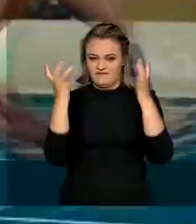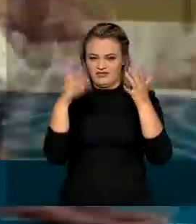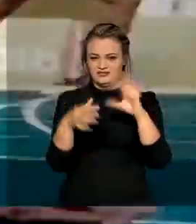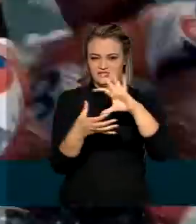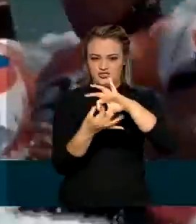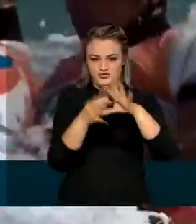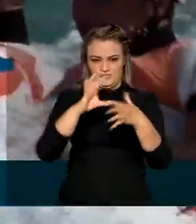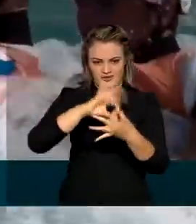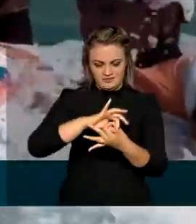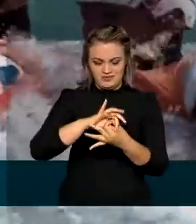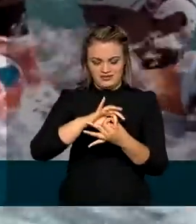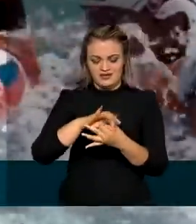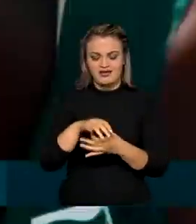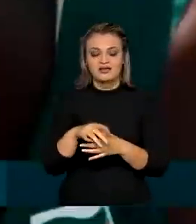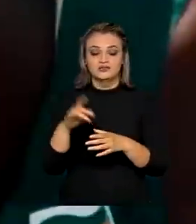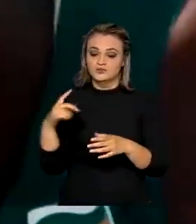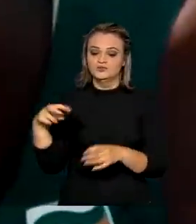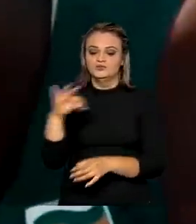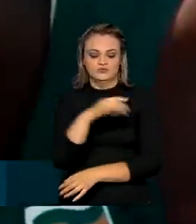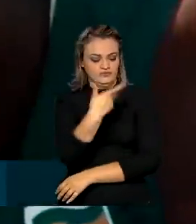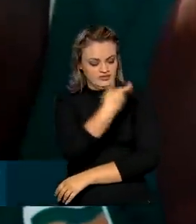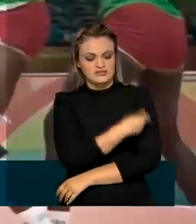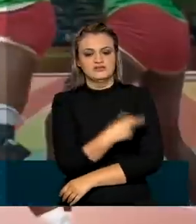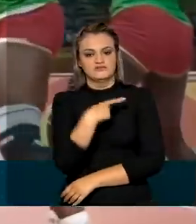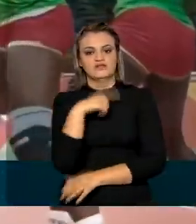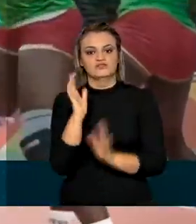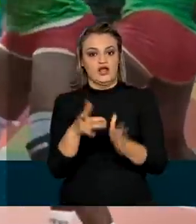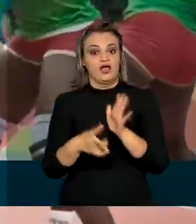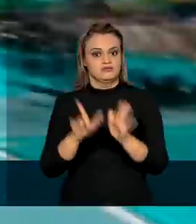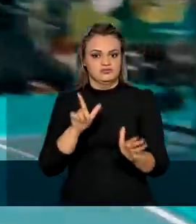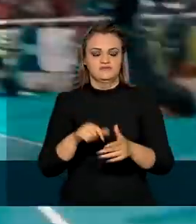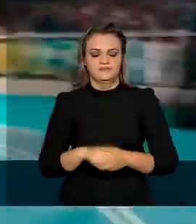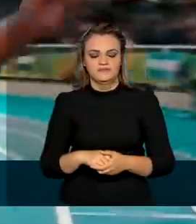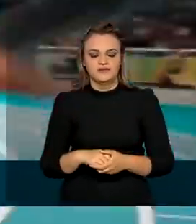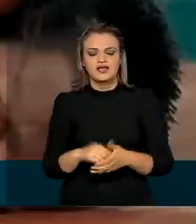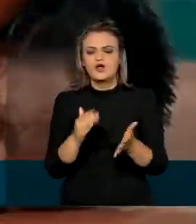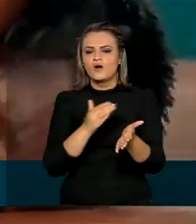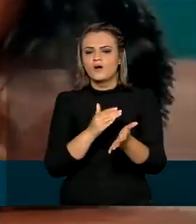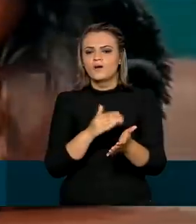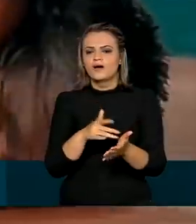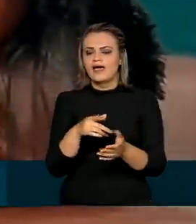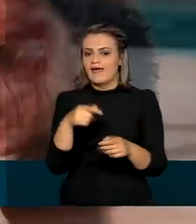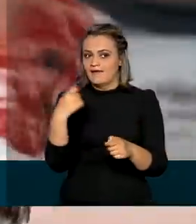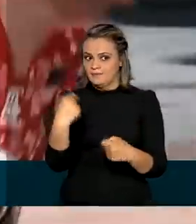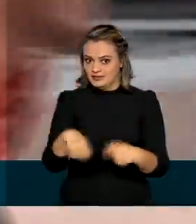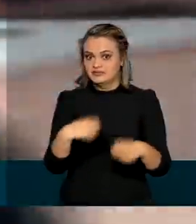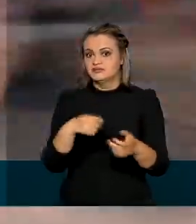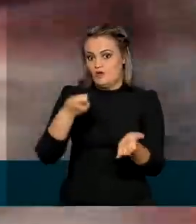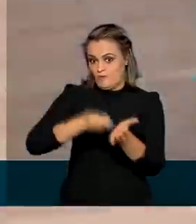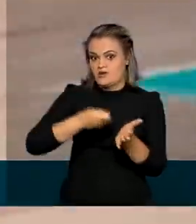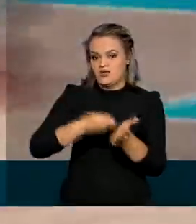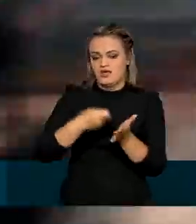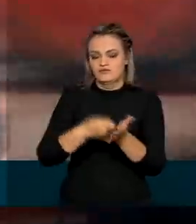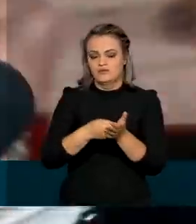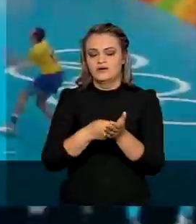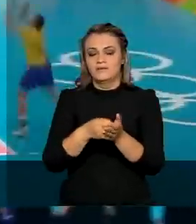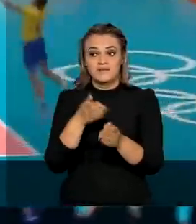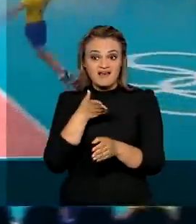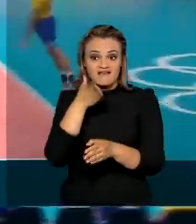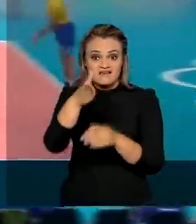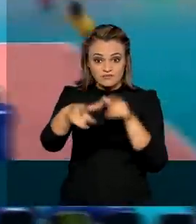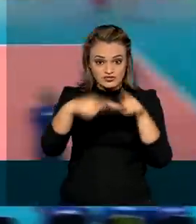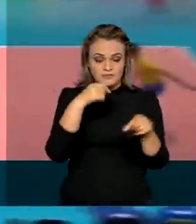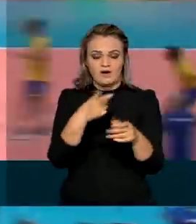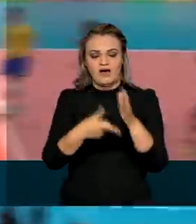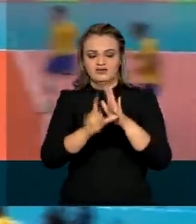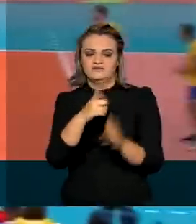Olímpicos de Tóquio, todos estarão vacinados. A imunização é condição para os que vão participar do evento no Japão. No